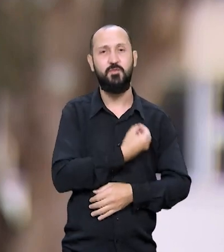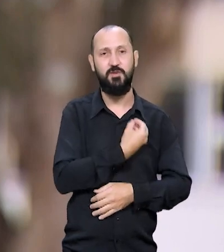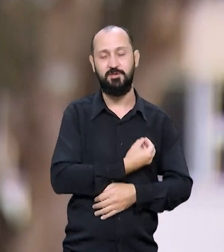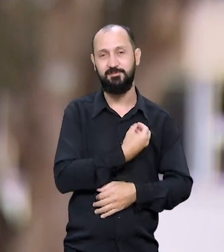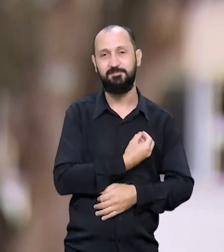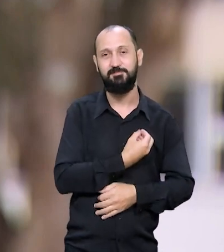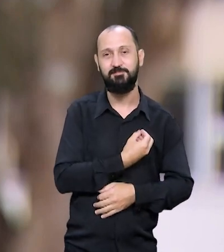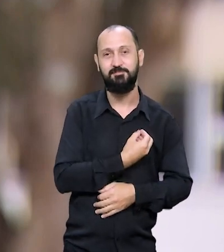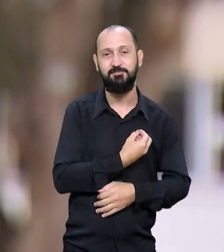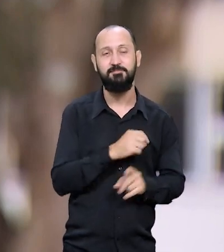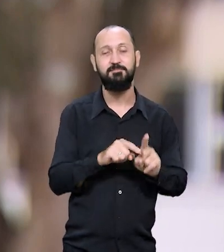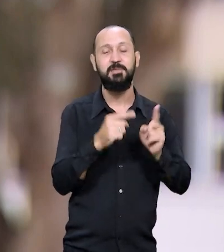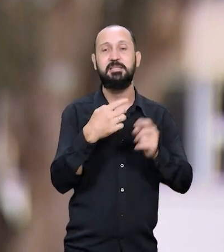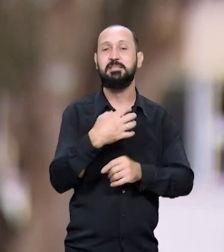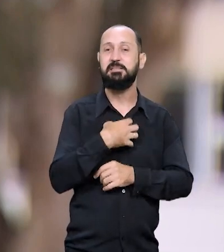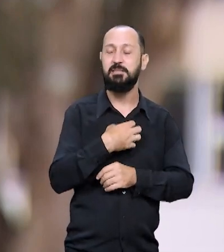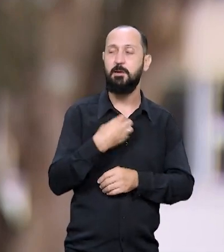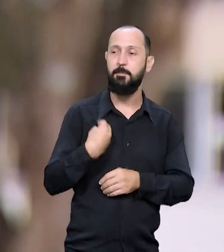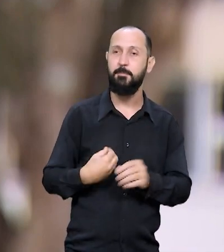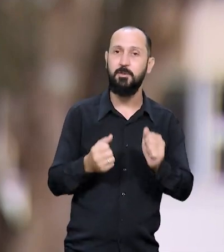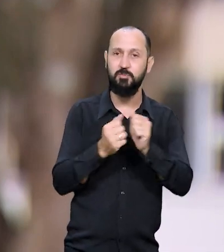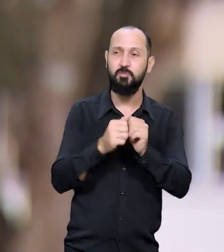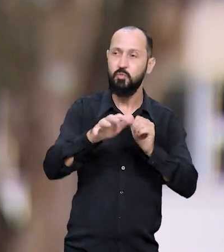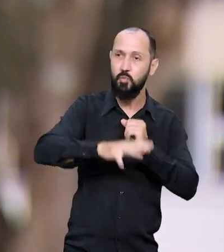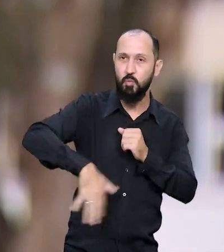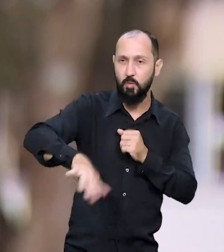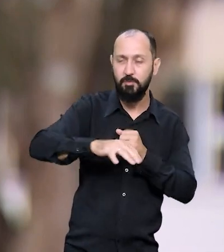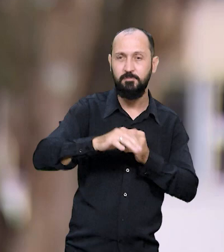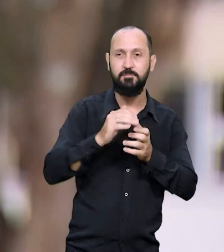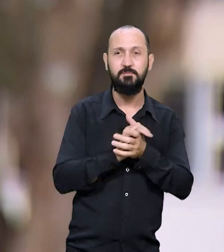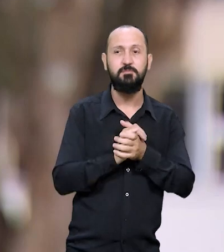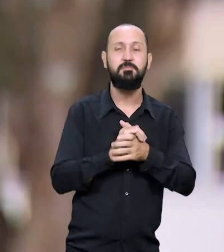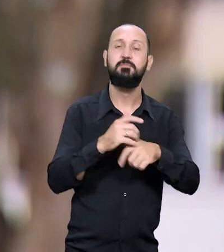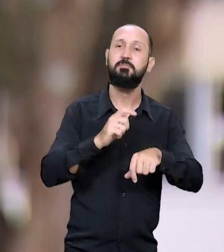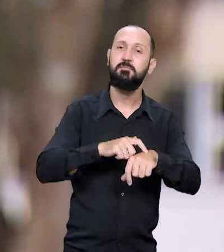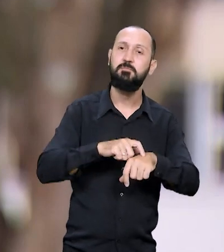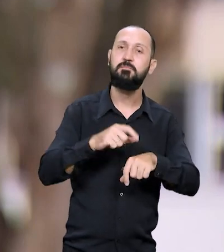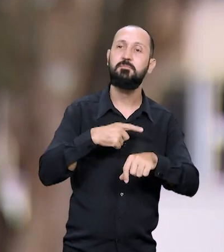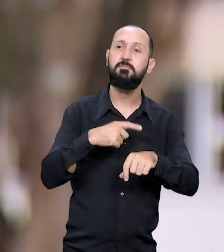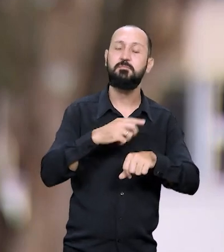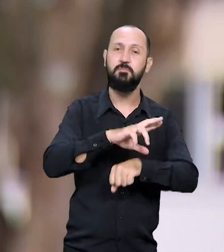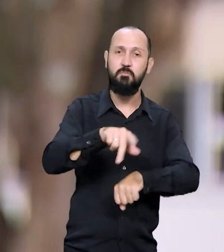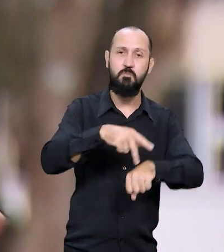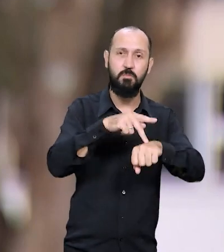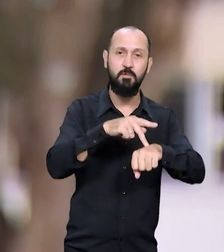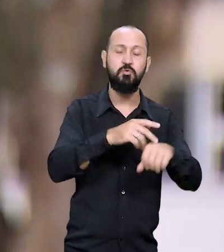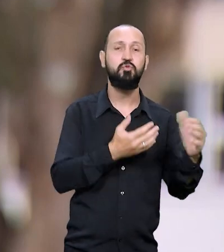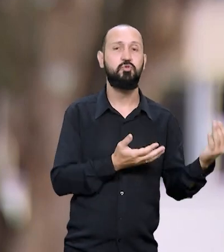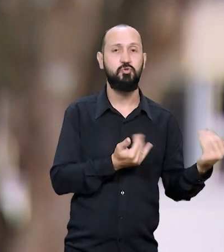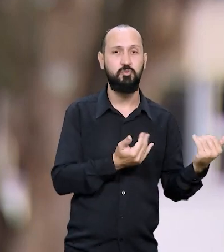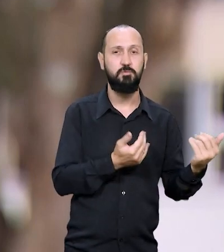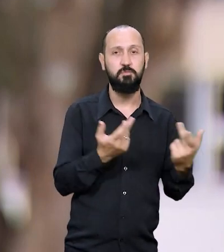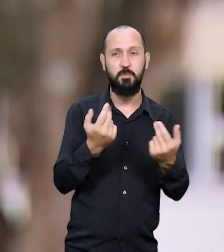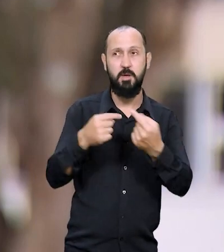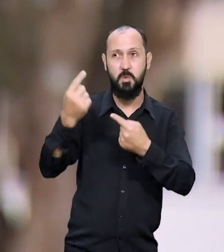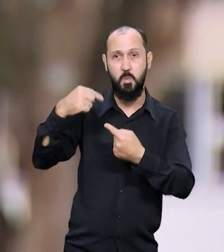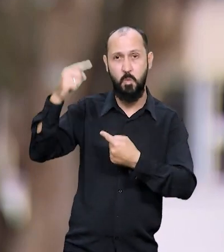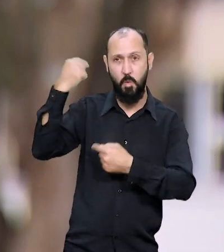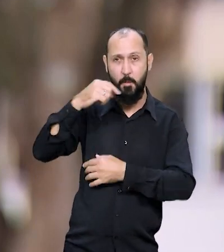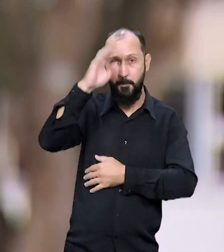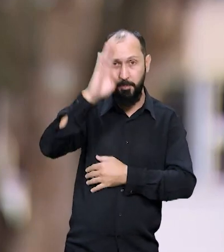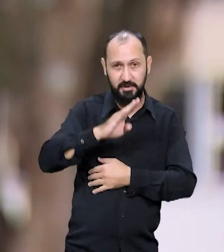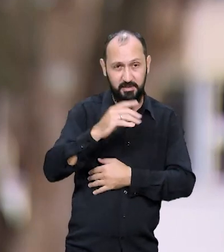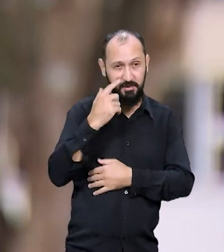vidas, mas se sentindo parte do todo. E quando a gente tem um país jovem, como era o caso do Brasil,